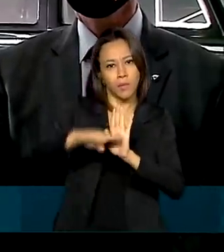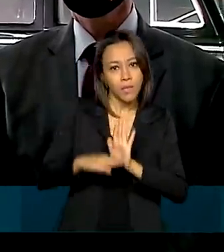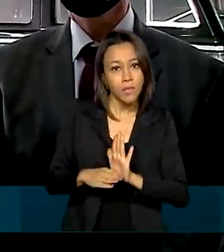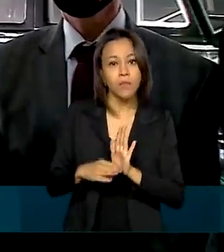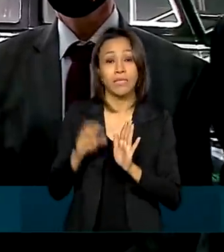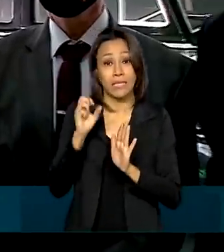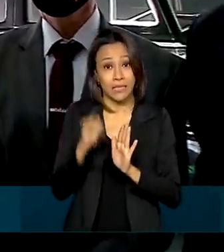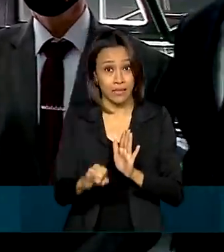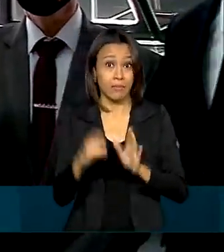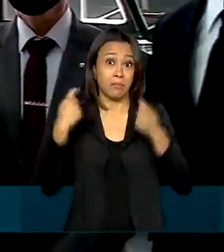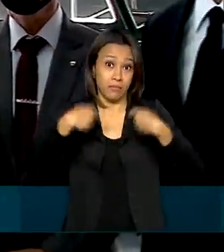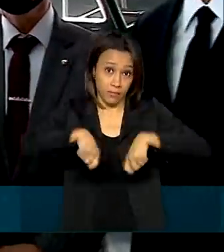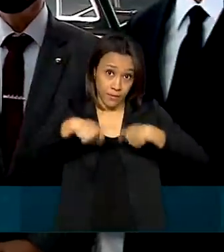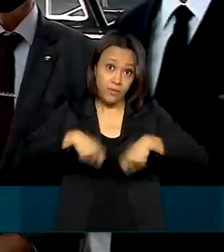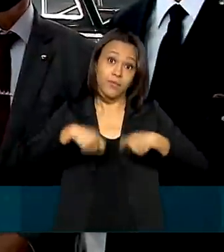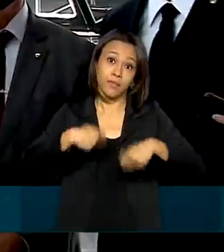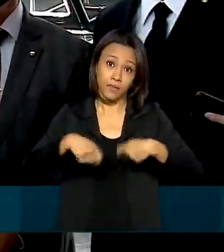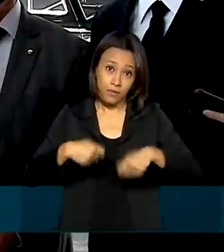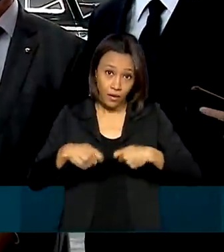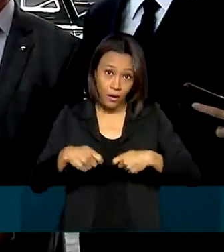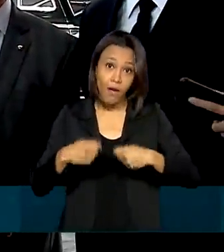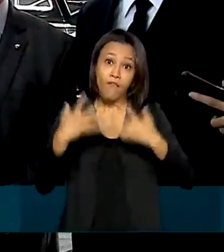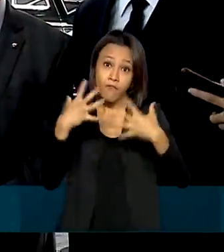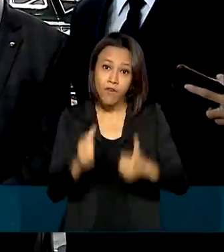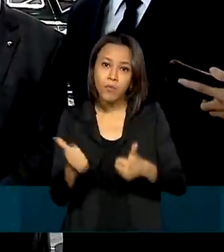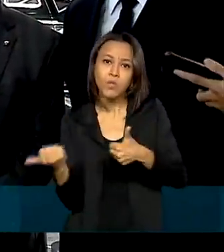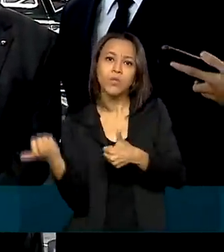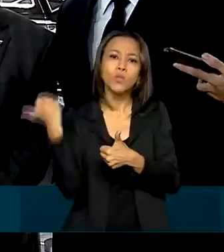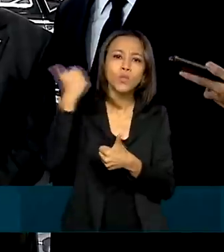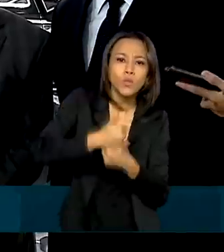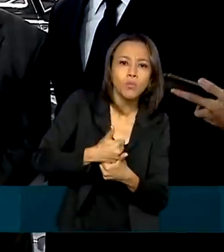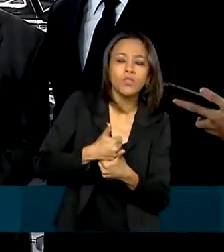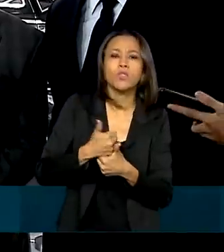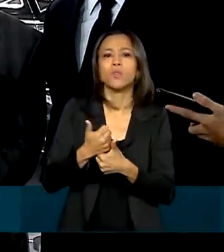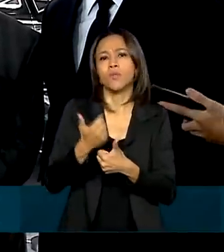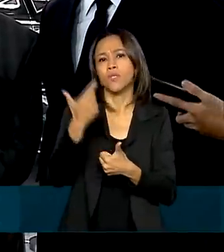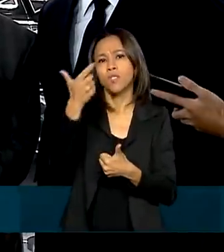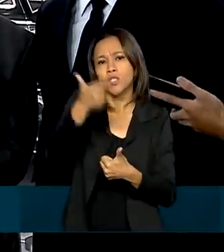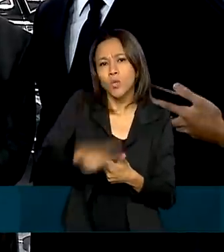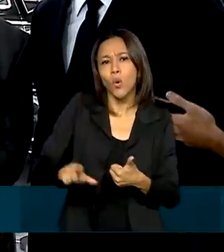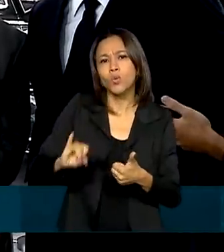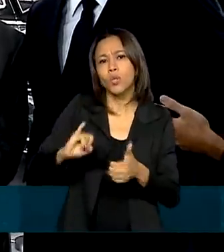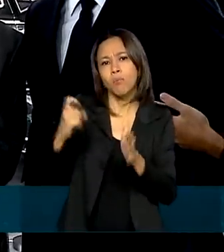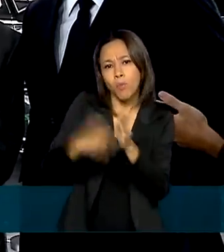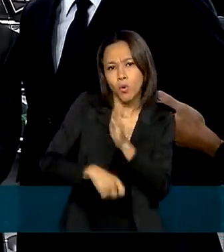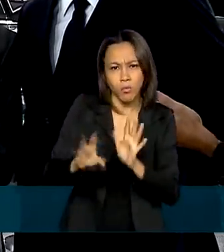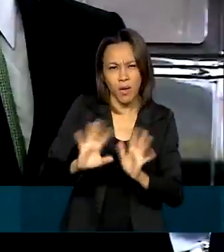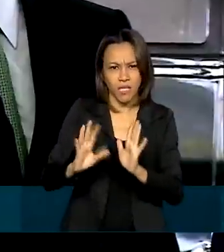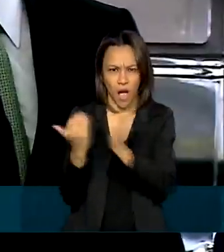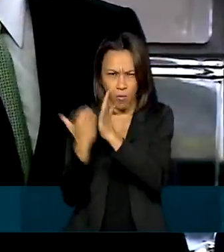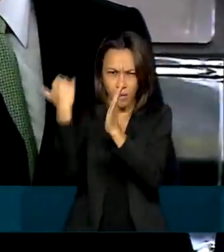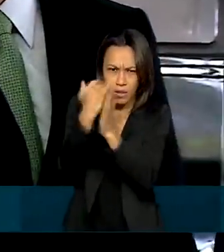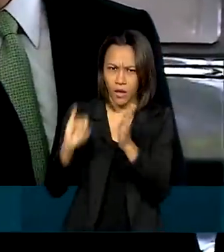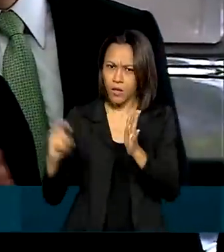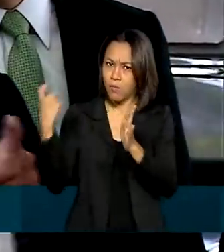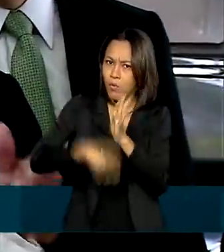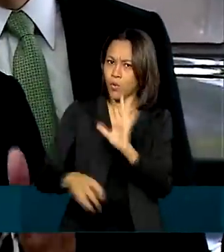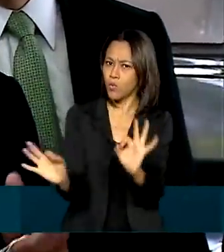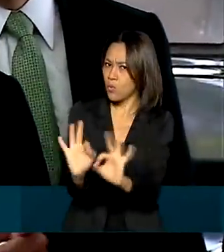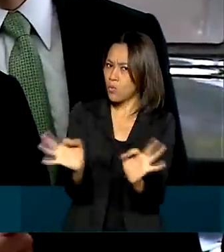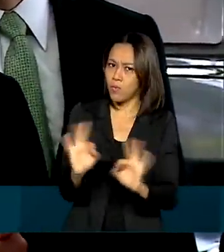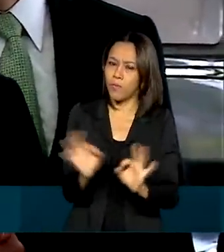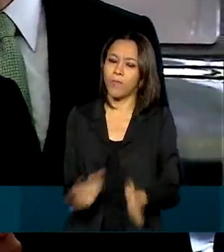houver a necessidade, faremos uma substituição de tributação, mas não haverá aumento de carga tributária. Paulo Guedes